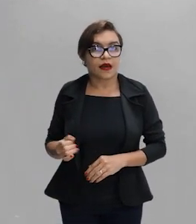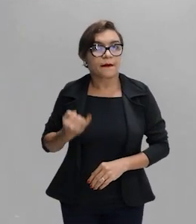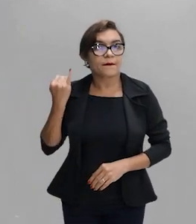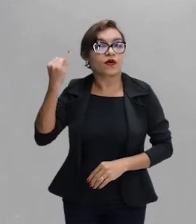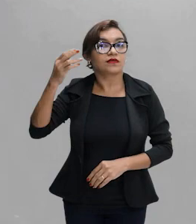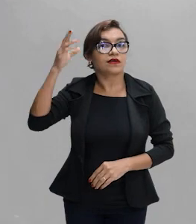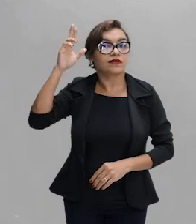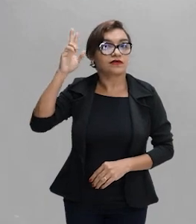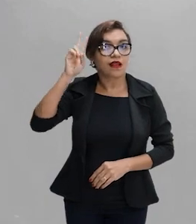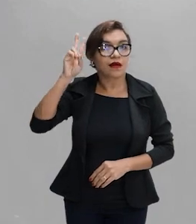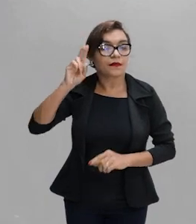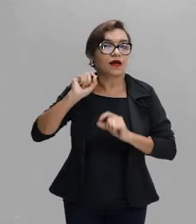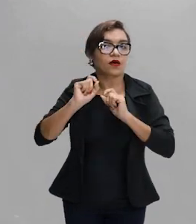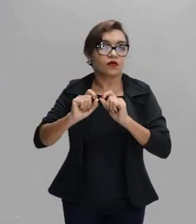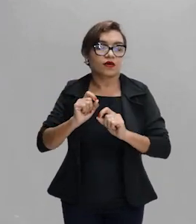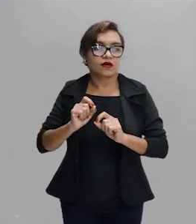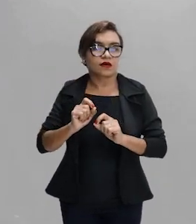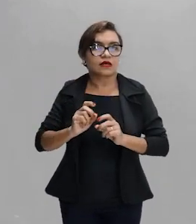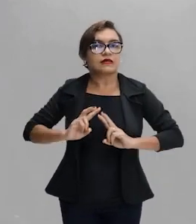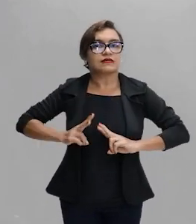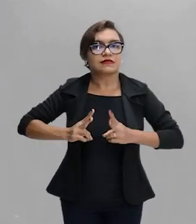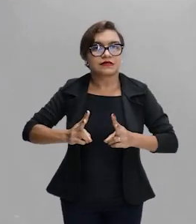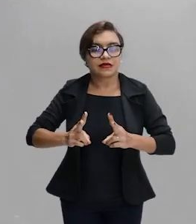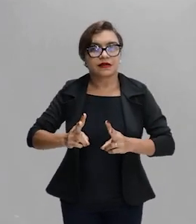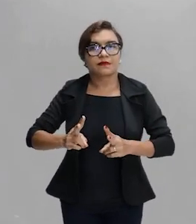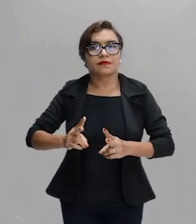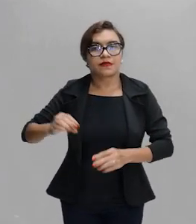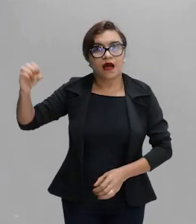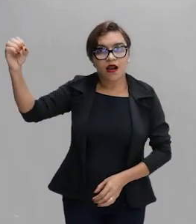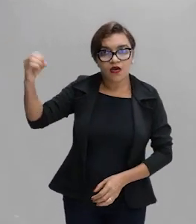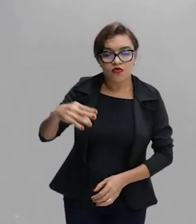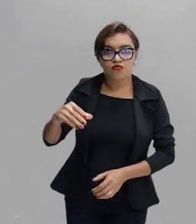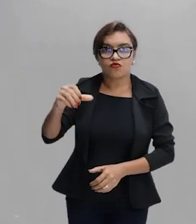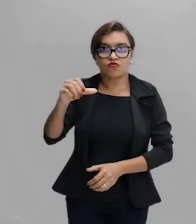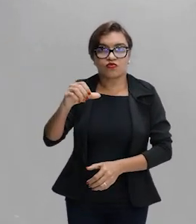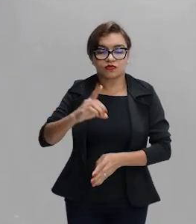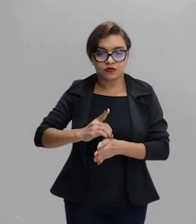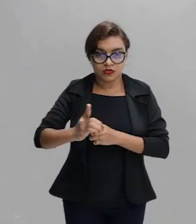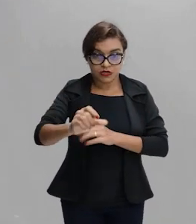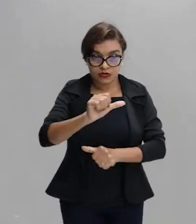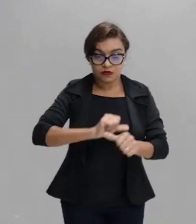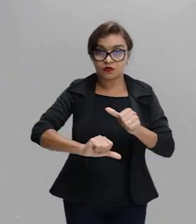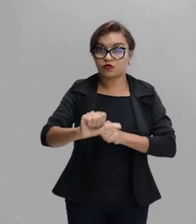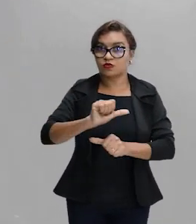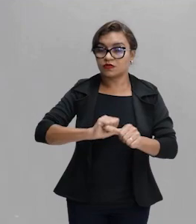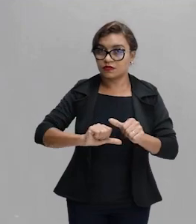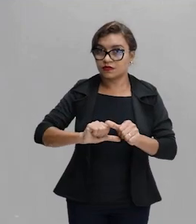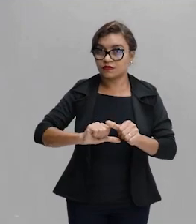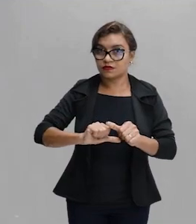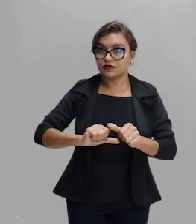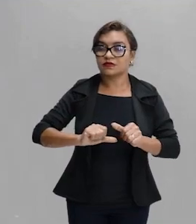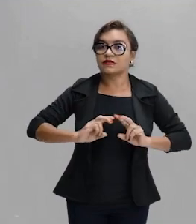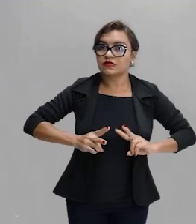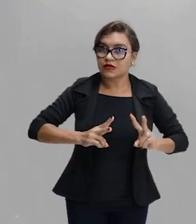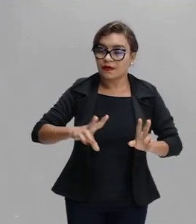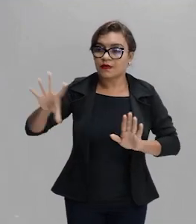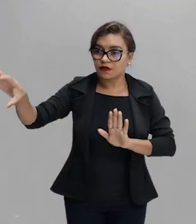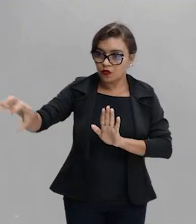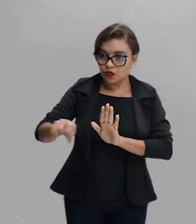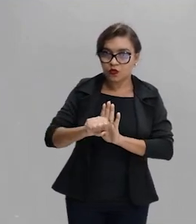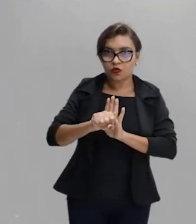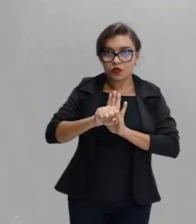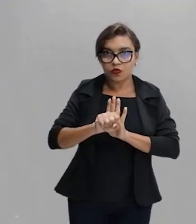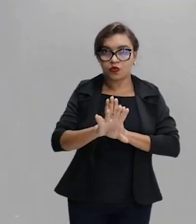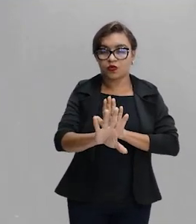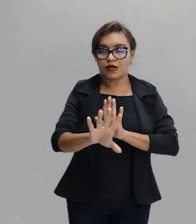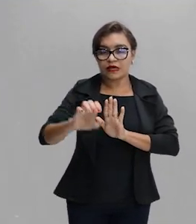Que para toda refração acontece uma reflexão. Mas em nem toda reflexão acontece a refração.